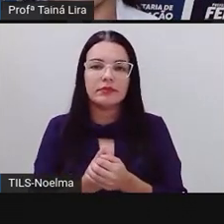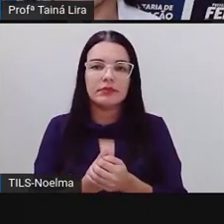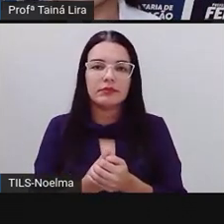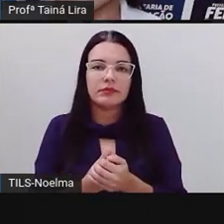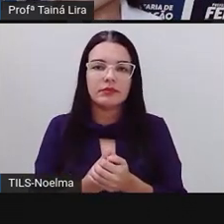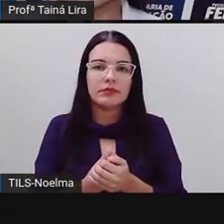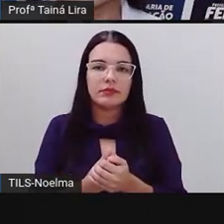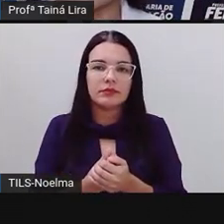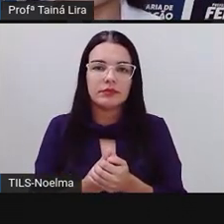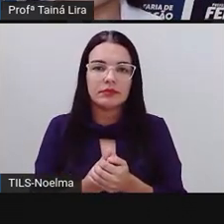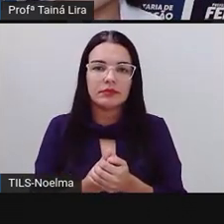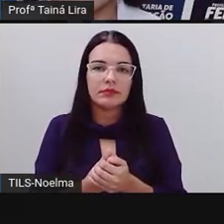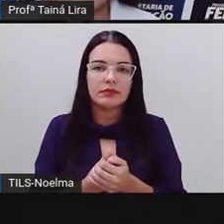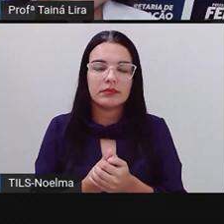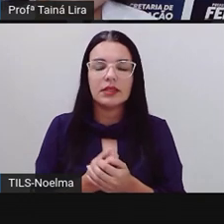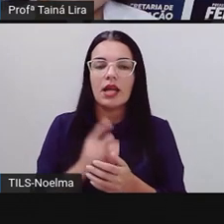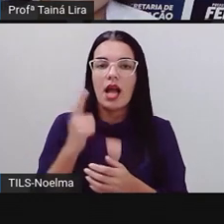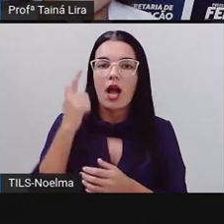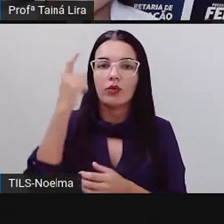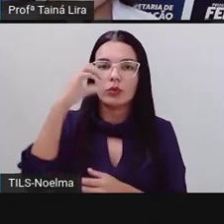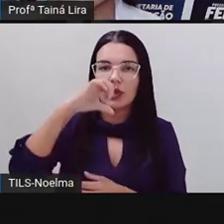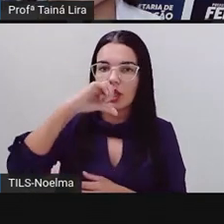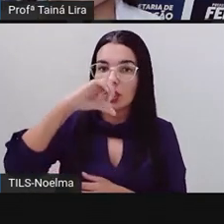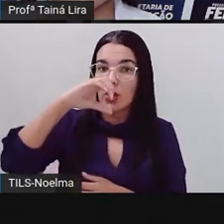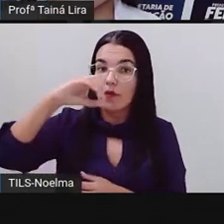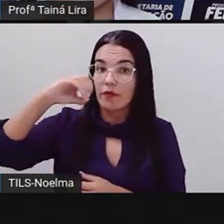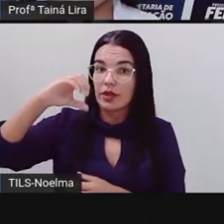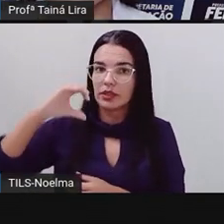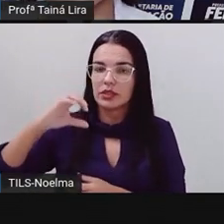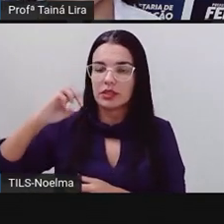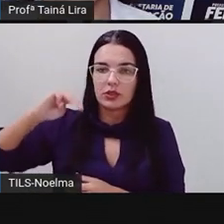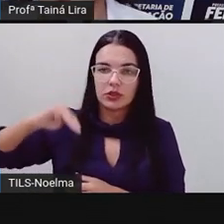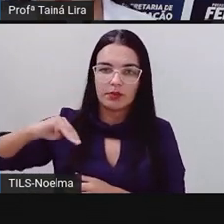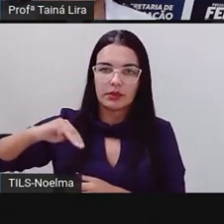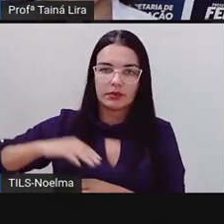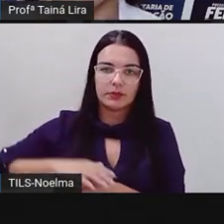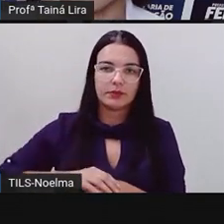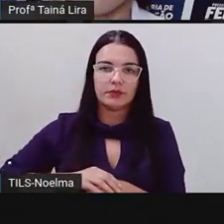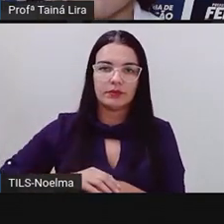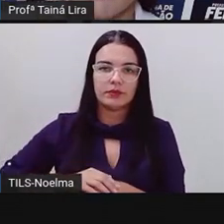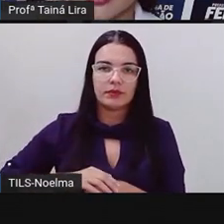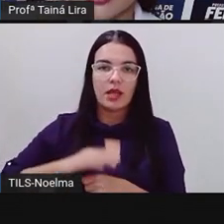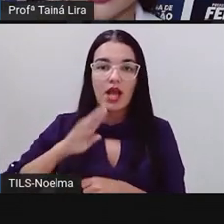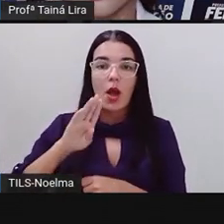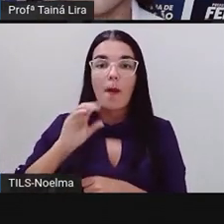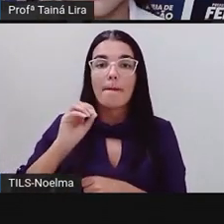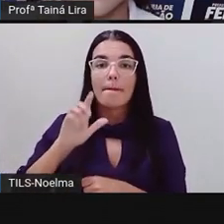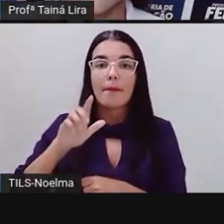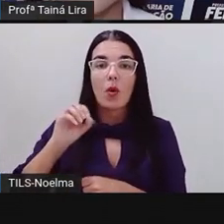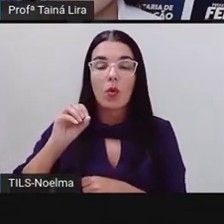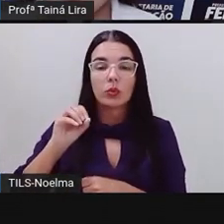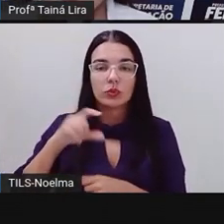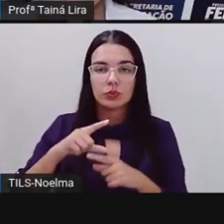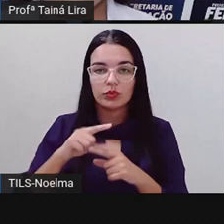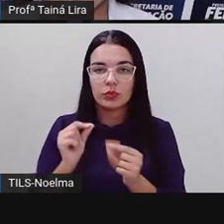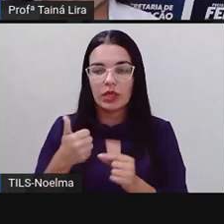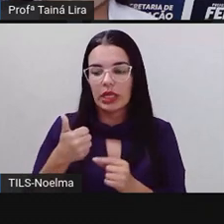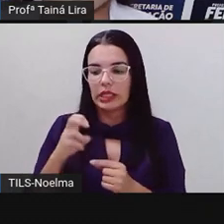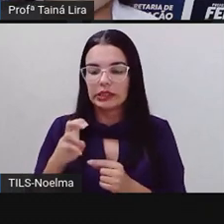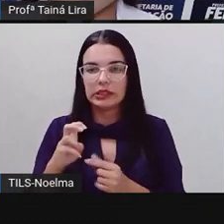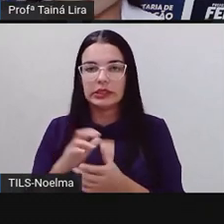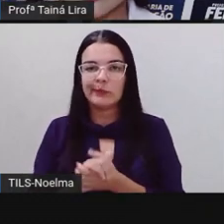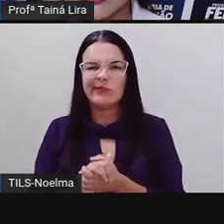planta, hortelã, a altura máxima dela, 90 centímetros, boldo, 15